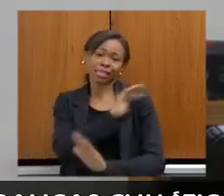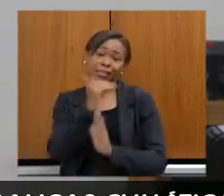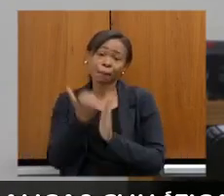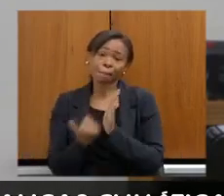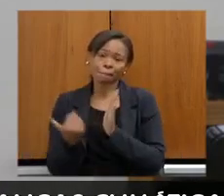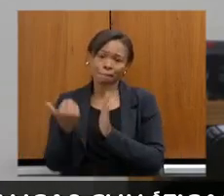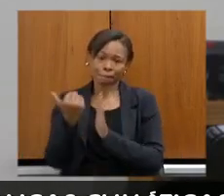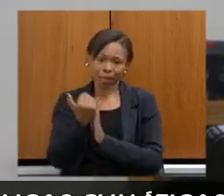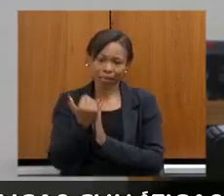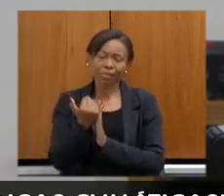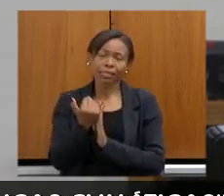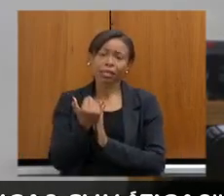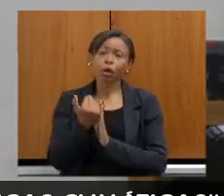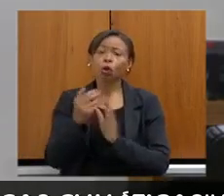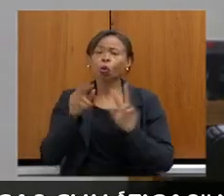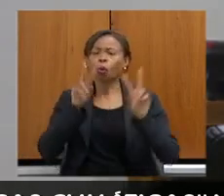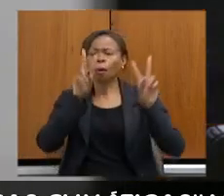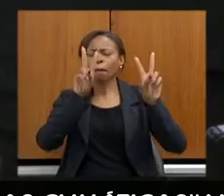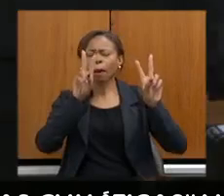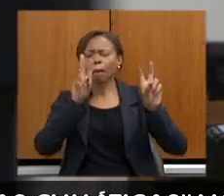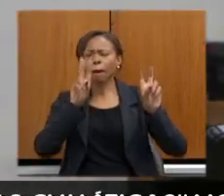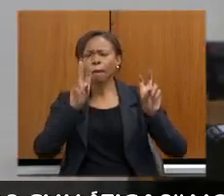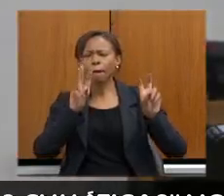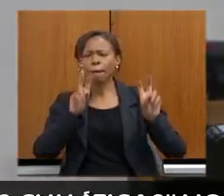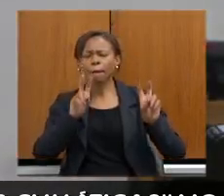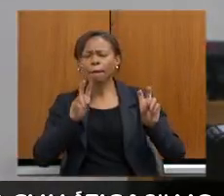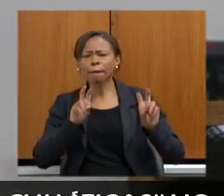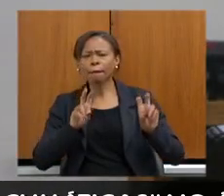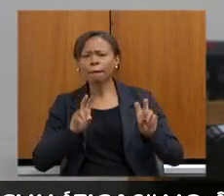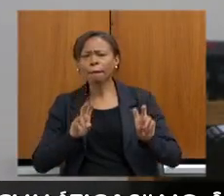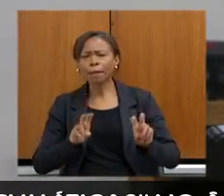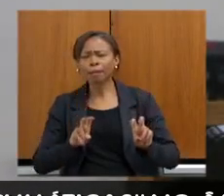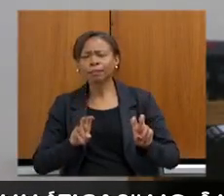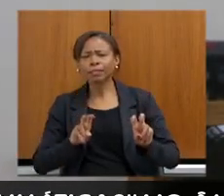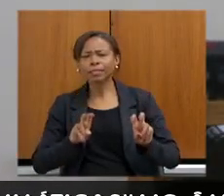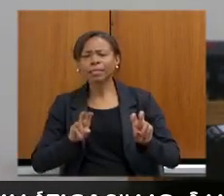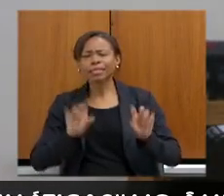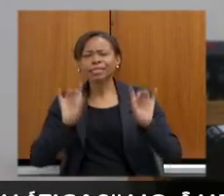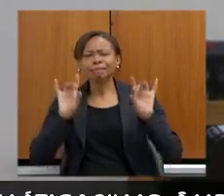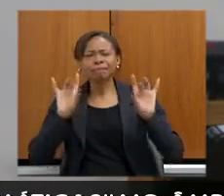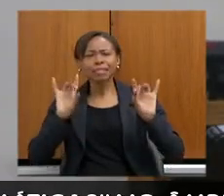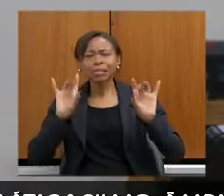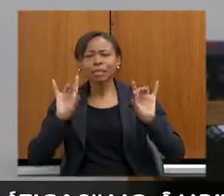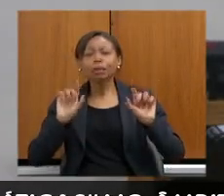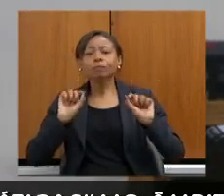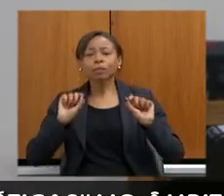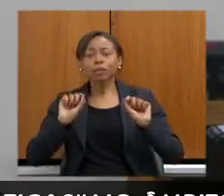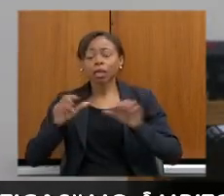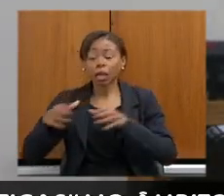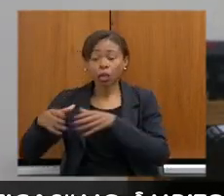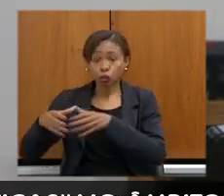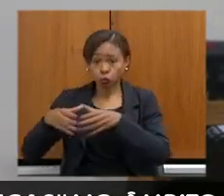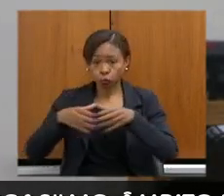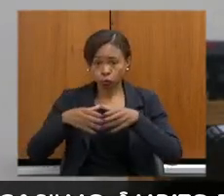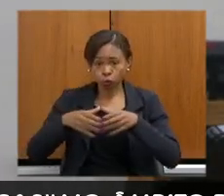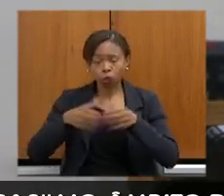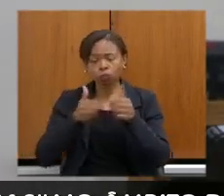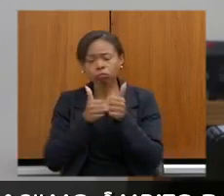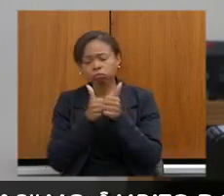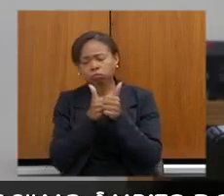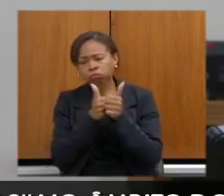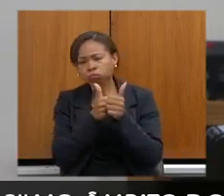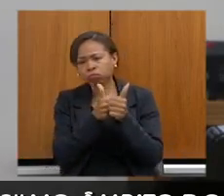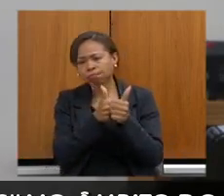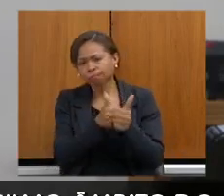temas específicos para que as comissões possam acompanhar mais de perto esses